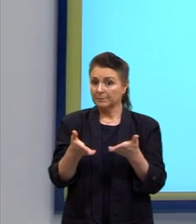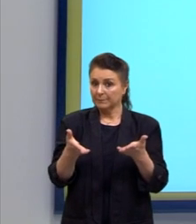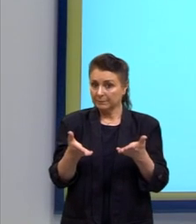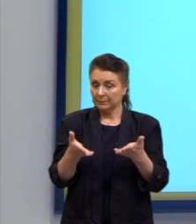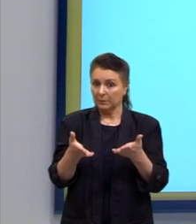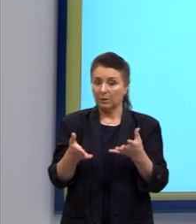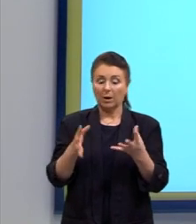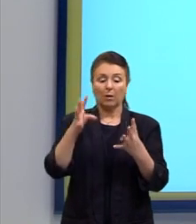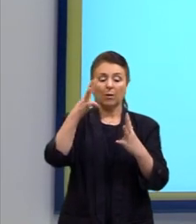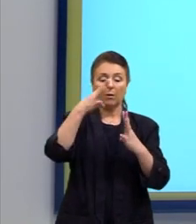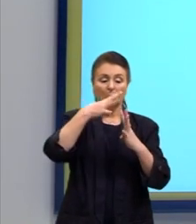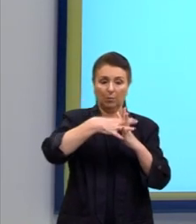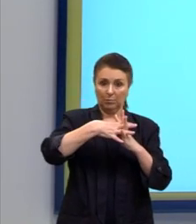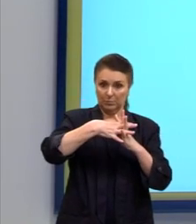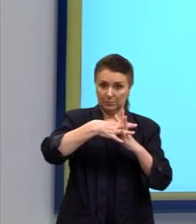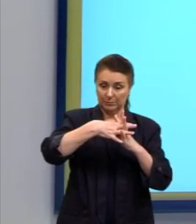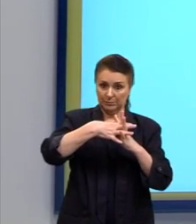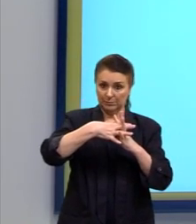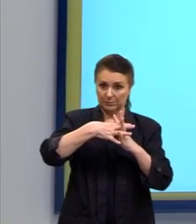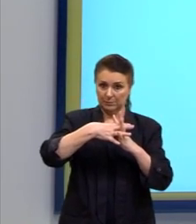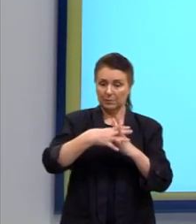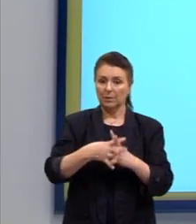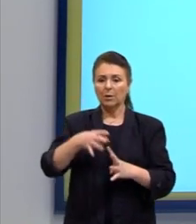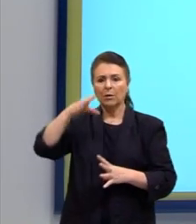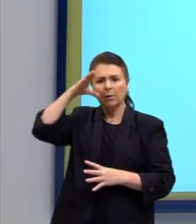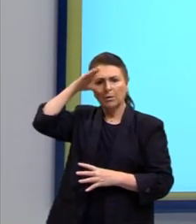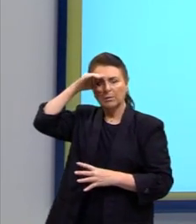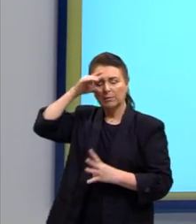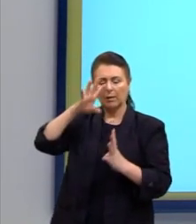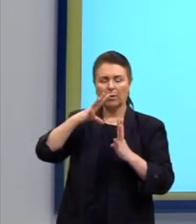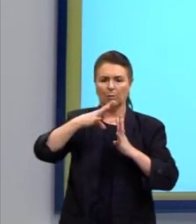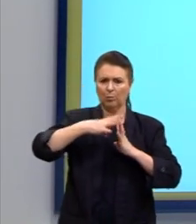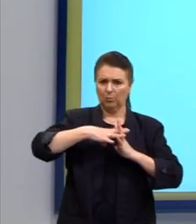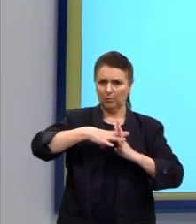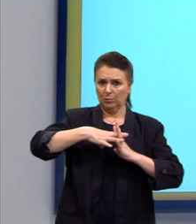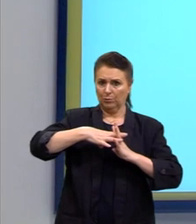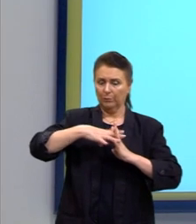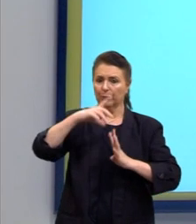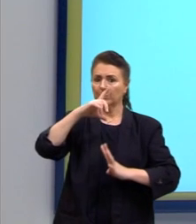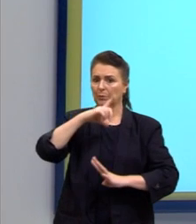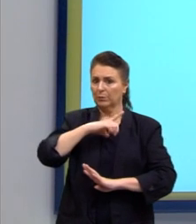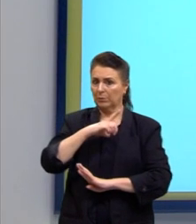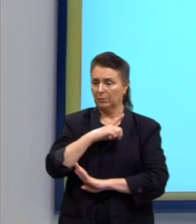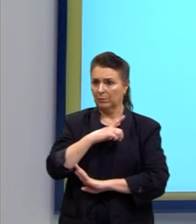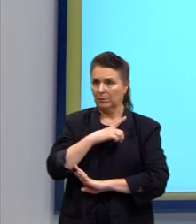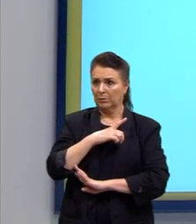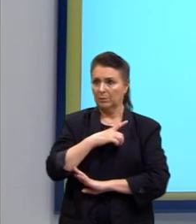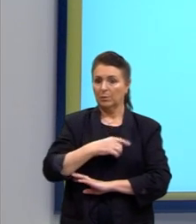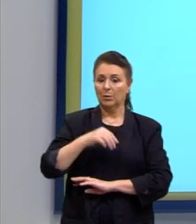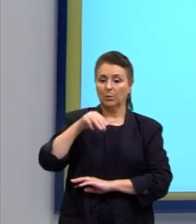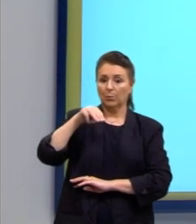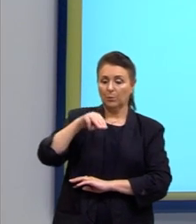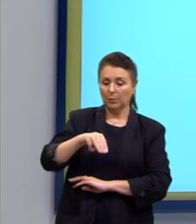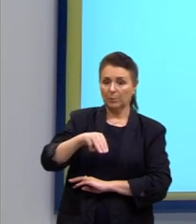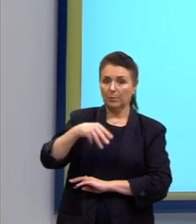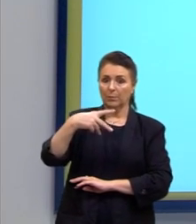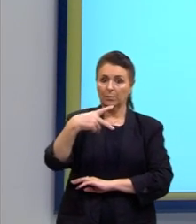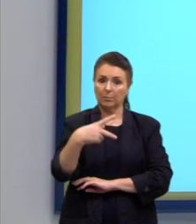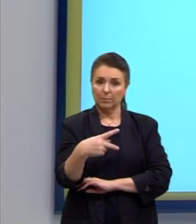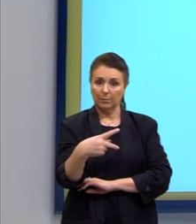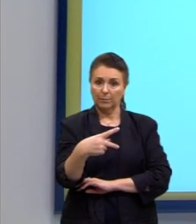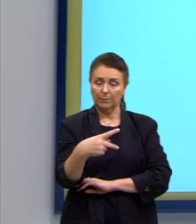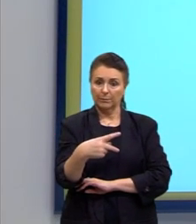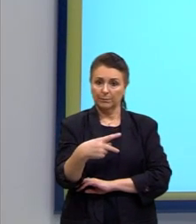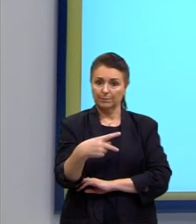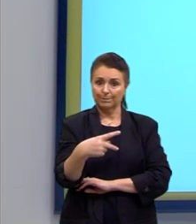consoantes. Se nós observarmos as consoantes, nós temos o M, o P, nós